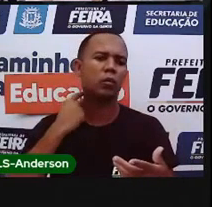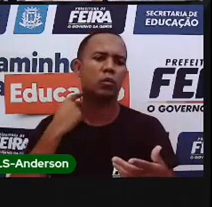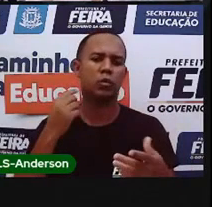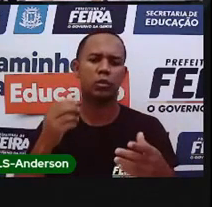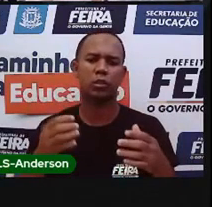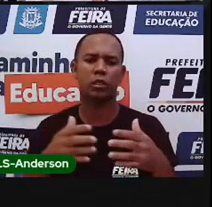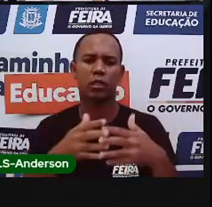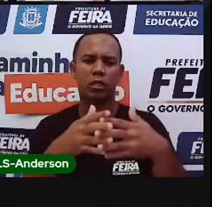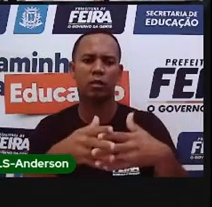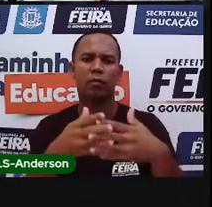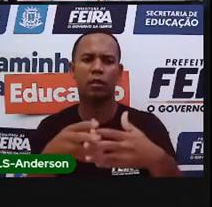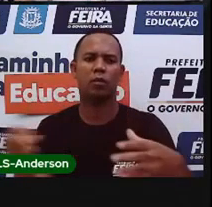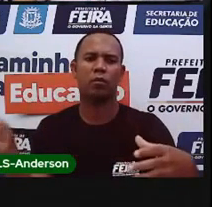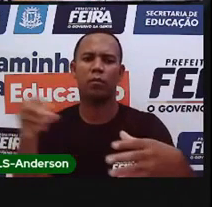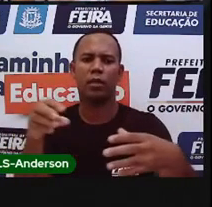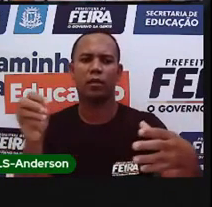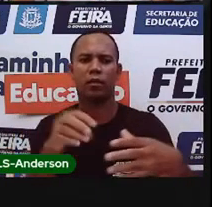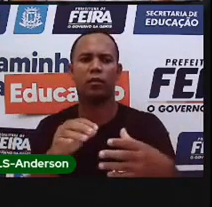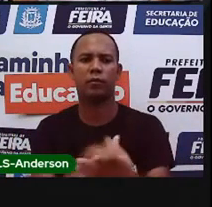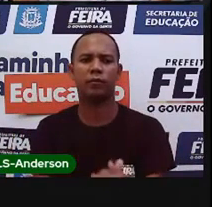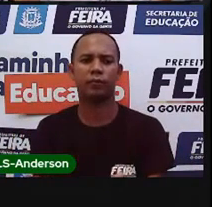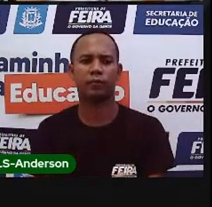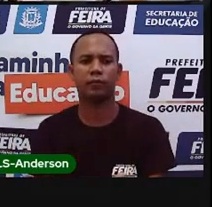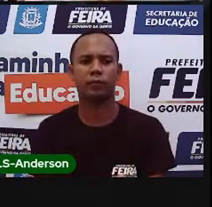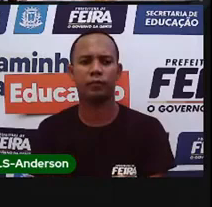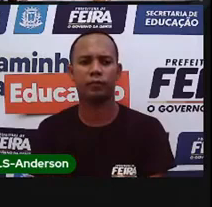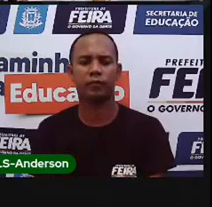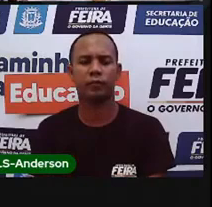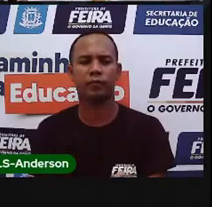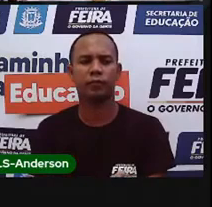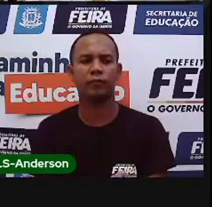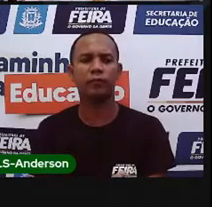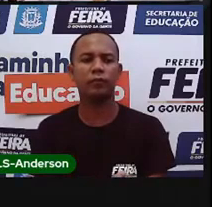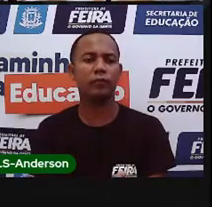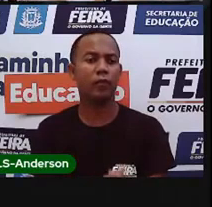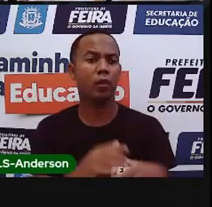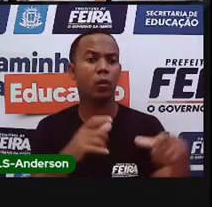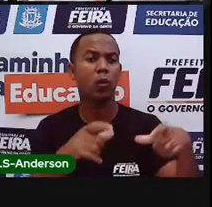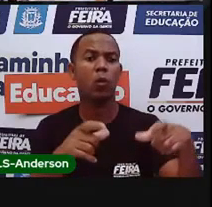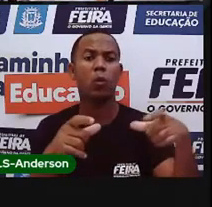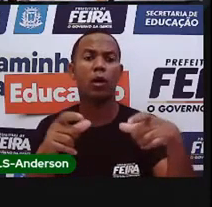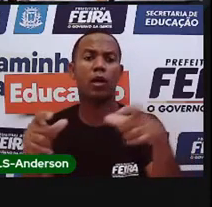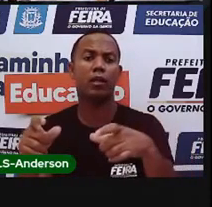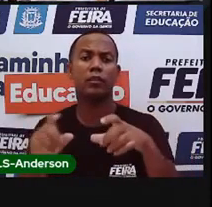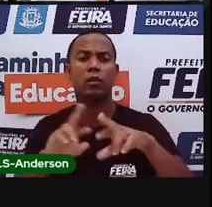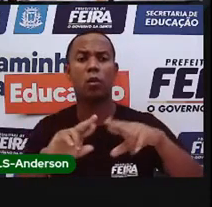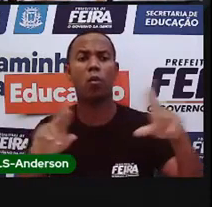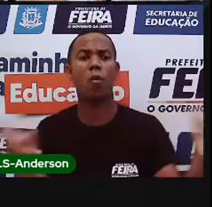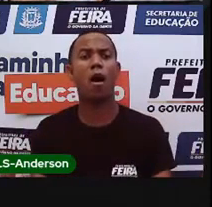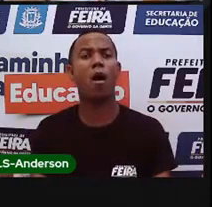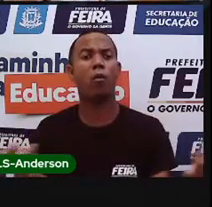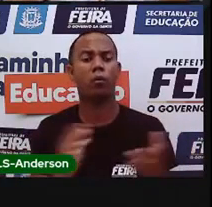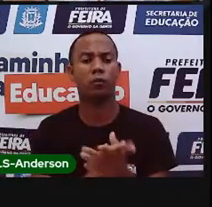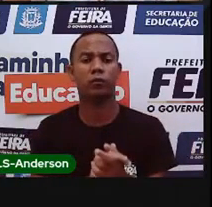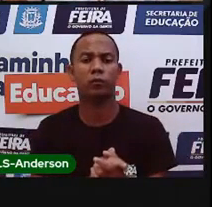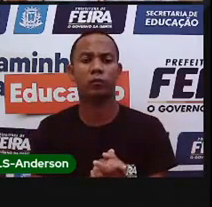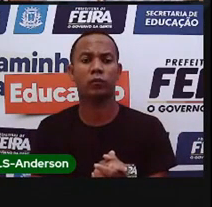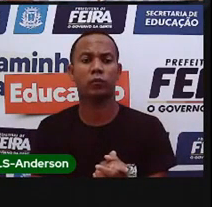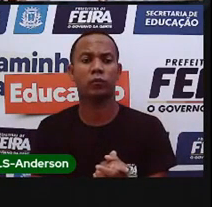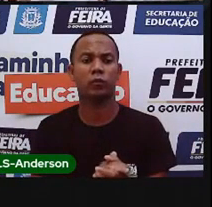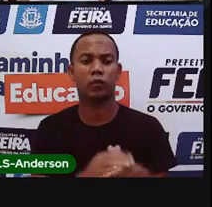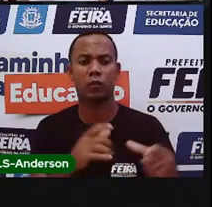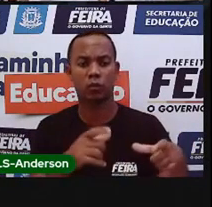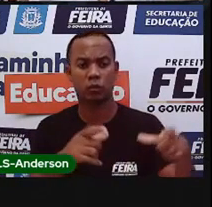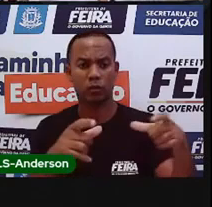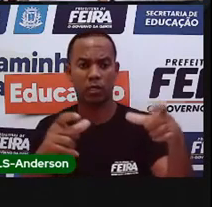no bairro de vocês. O pessoal que mora lá na Asa Branca. Qual o dia da coleta do lixo? Então, os bairros,